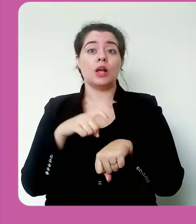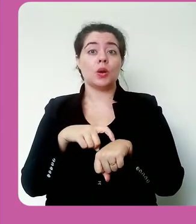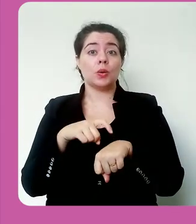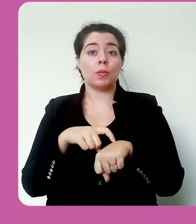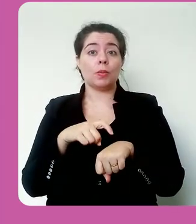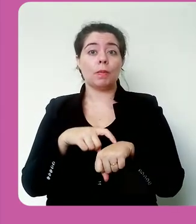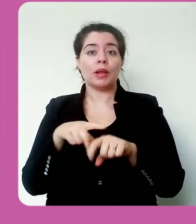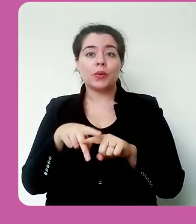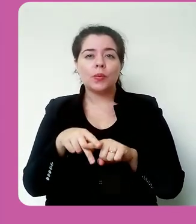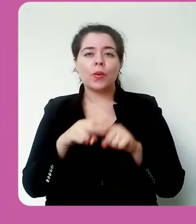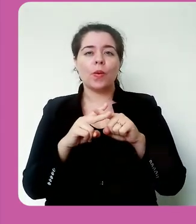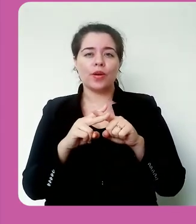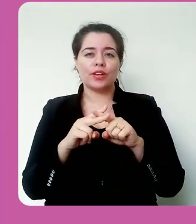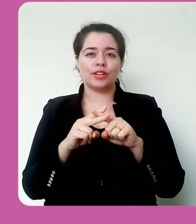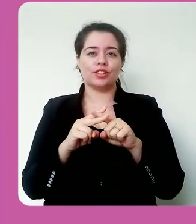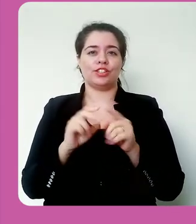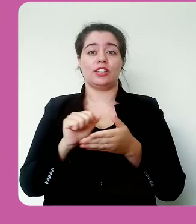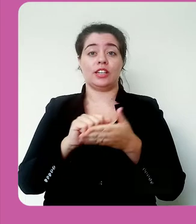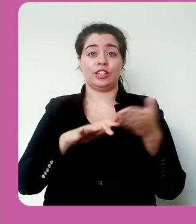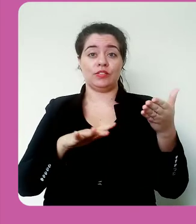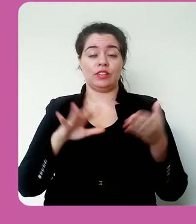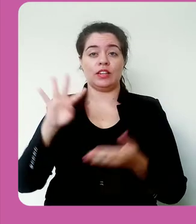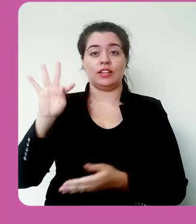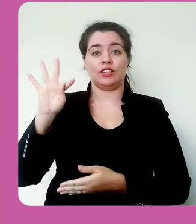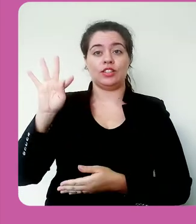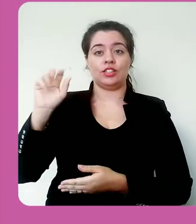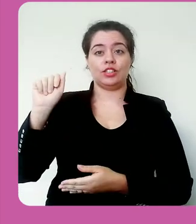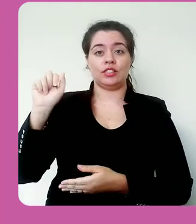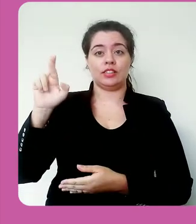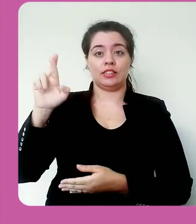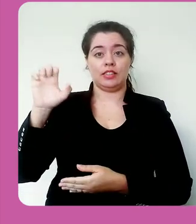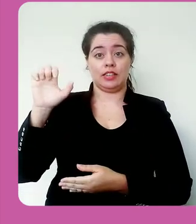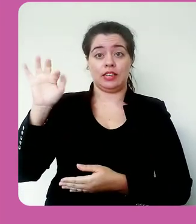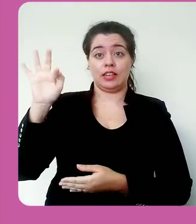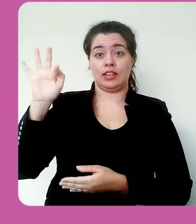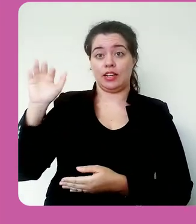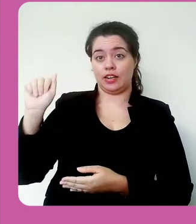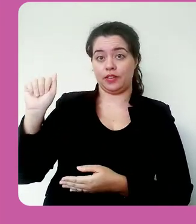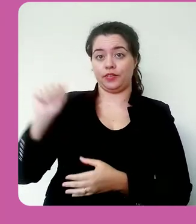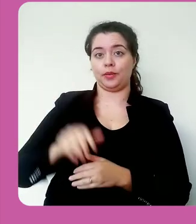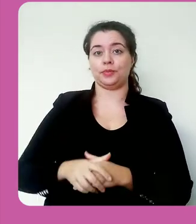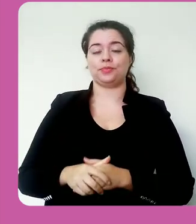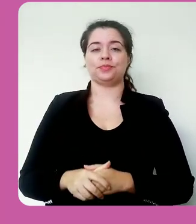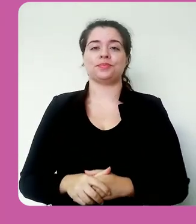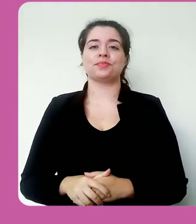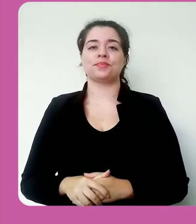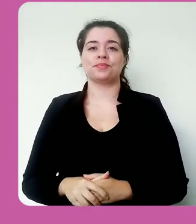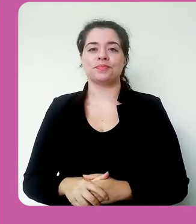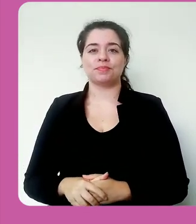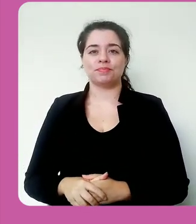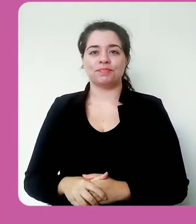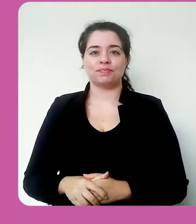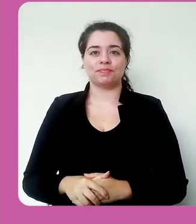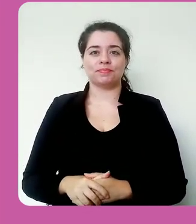atividade tarefa. O primeiro deles é referente ao